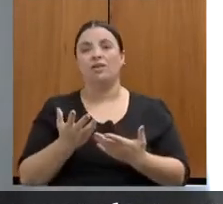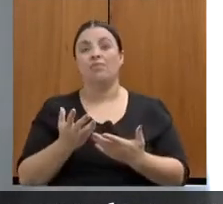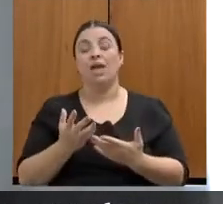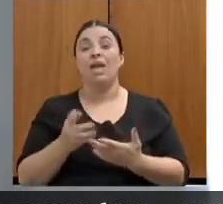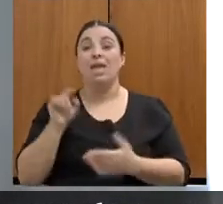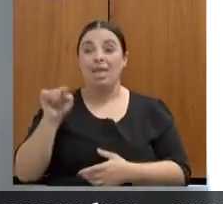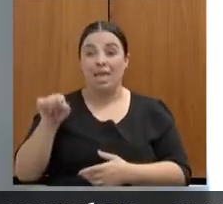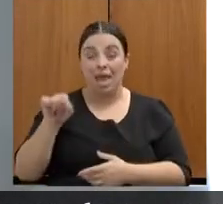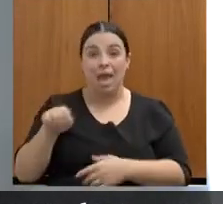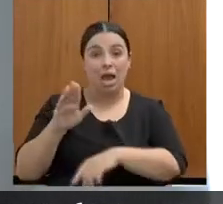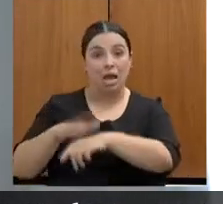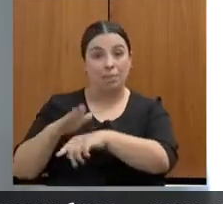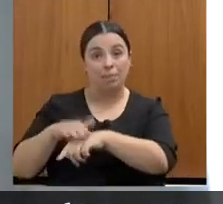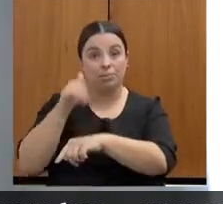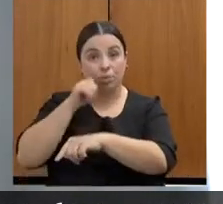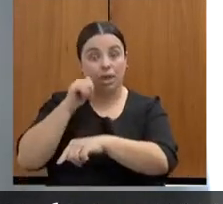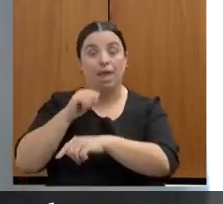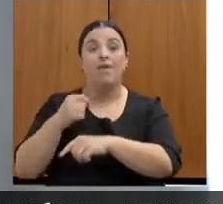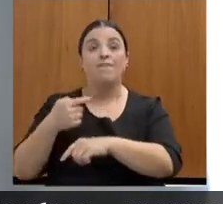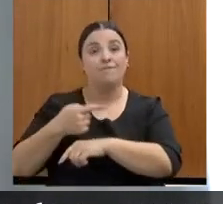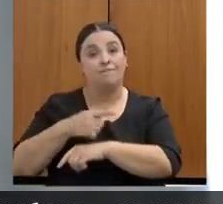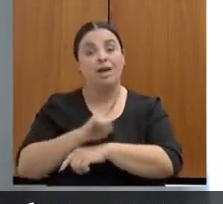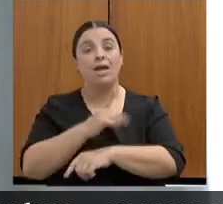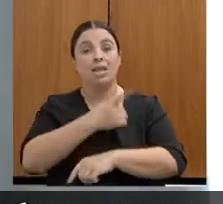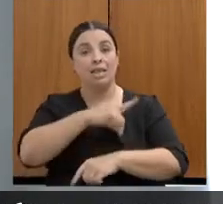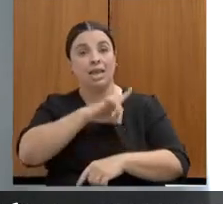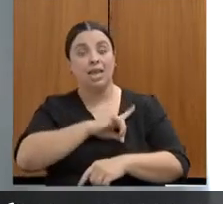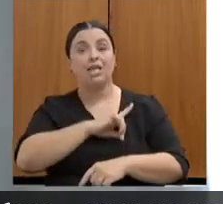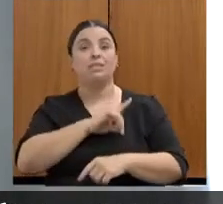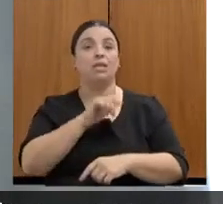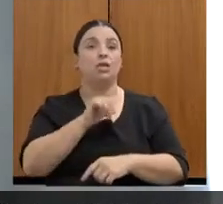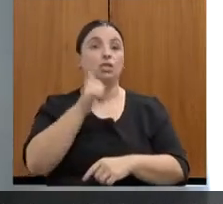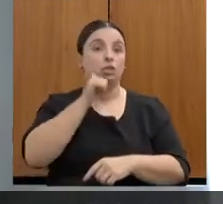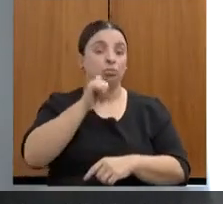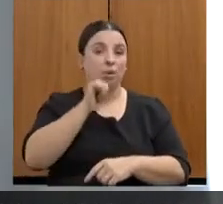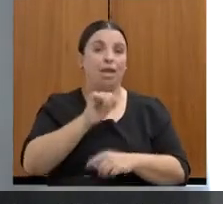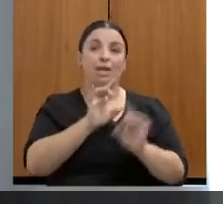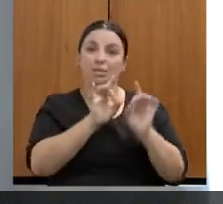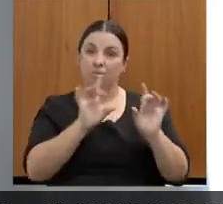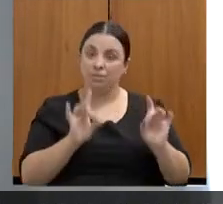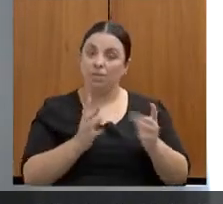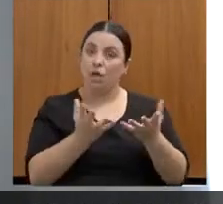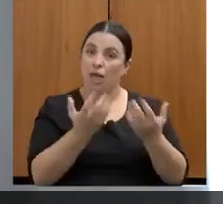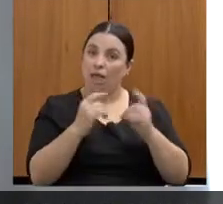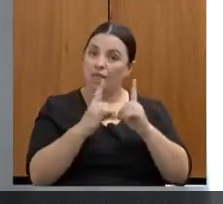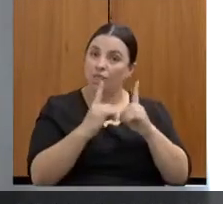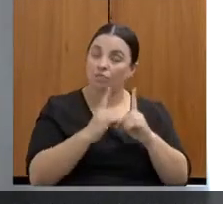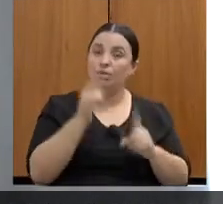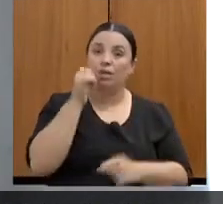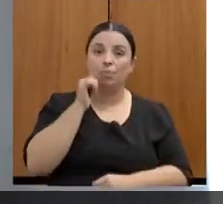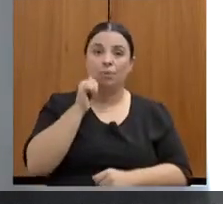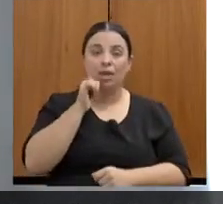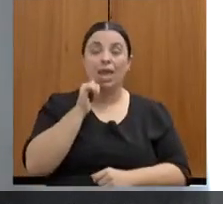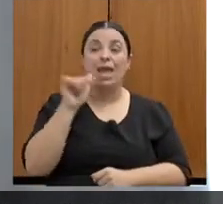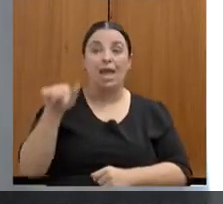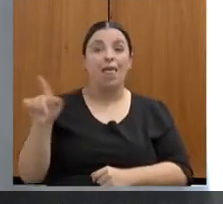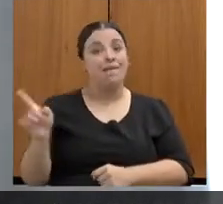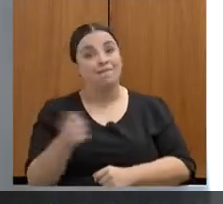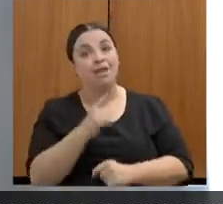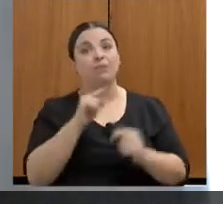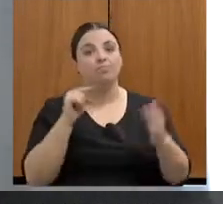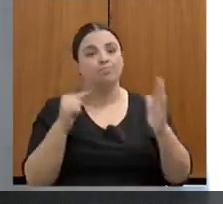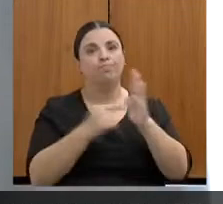faça o registro nas unidades, nas delegacias de mulheres, delegacias especializadas de cada cidade.